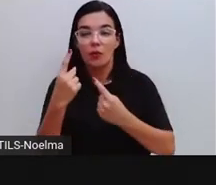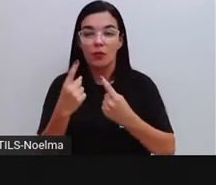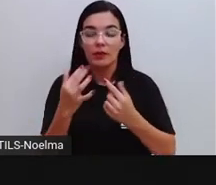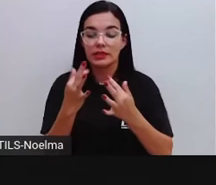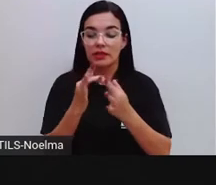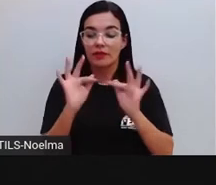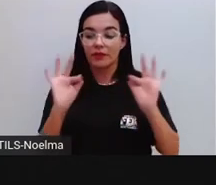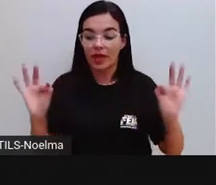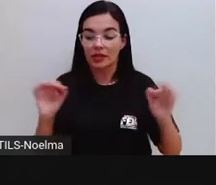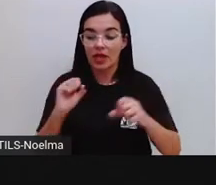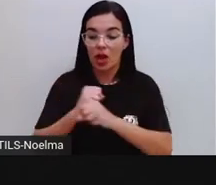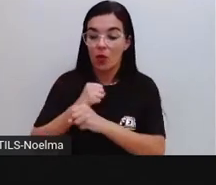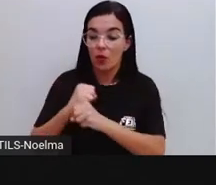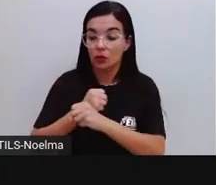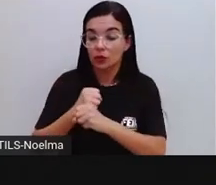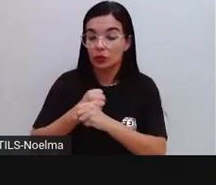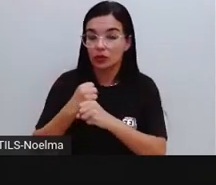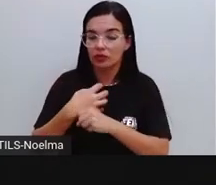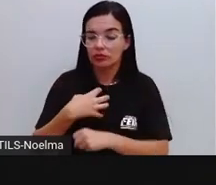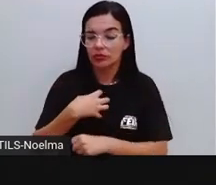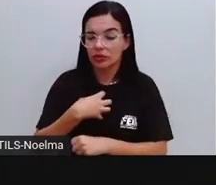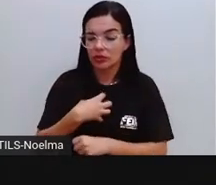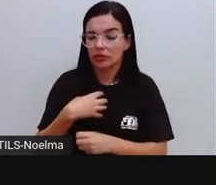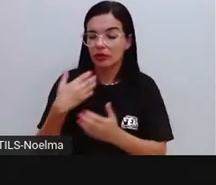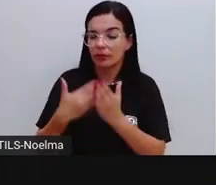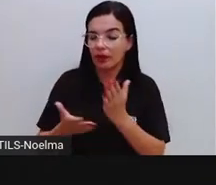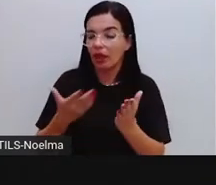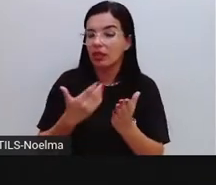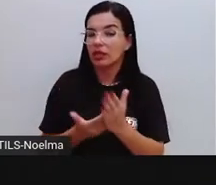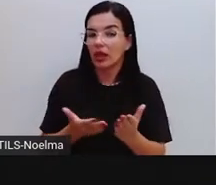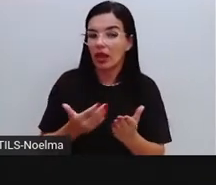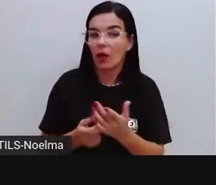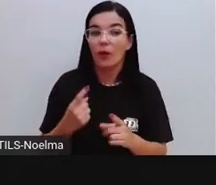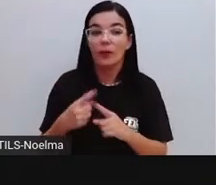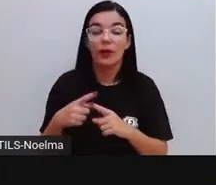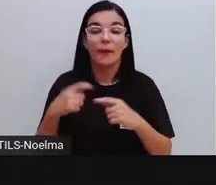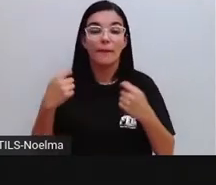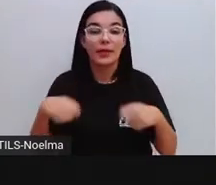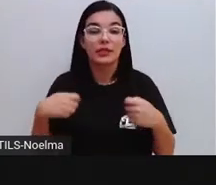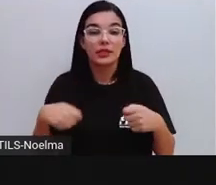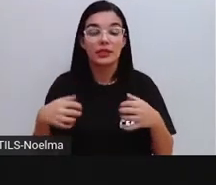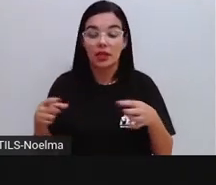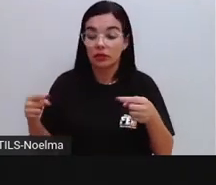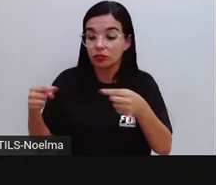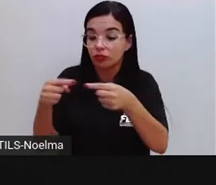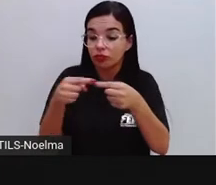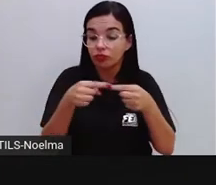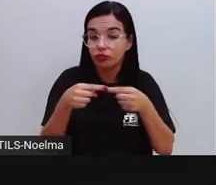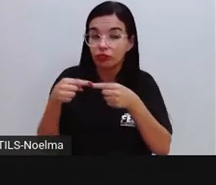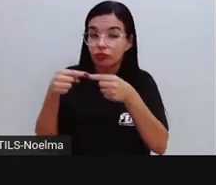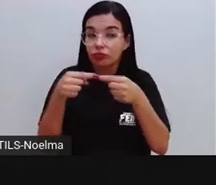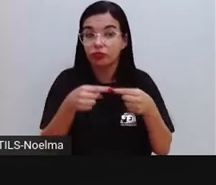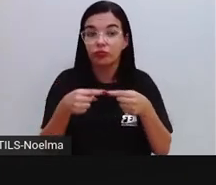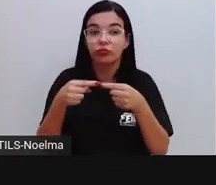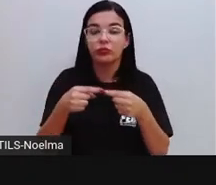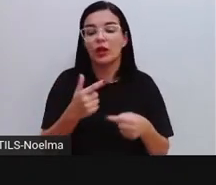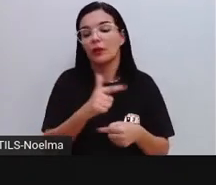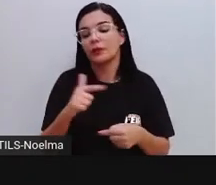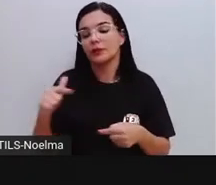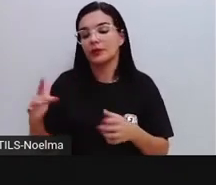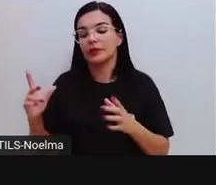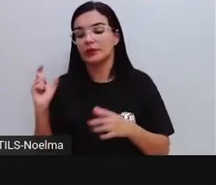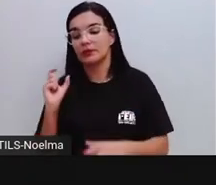sentido da frase foi prejudicado. Porque os verbos, eles precisam aí estar também combinados com outras